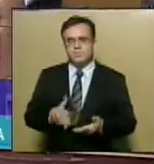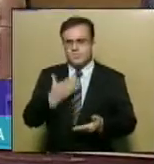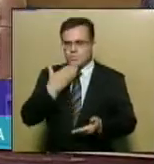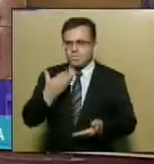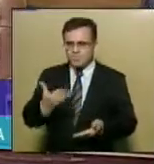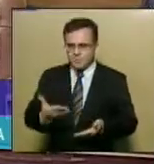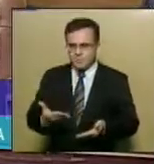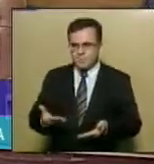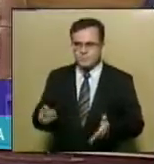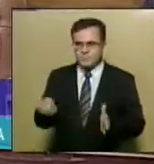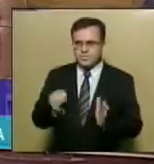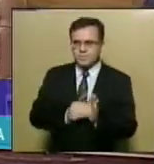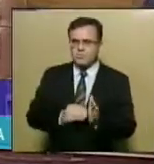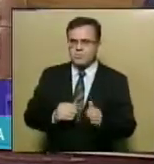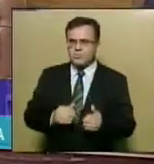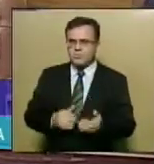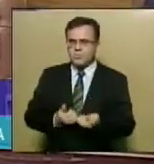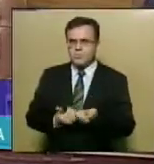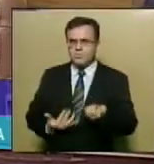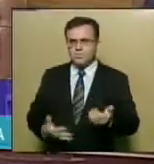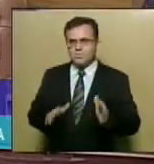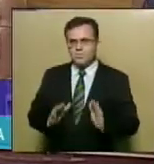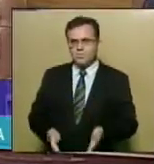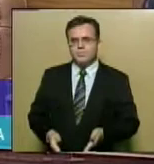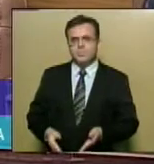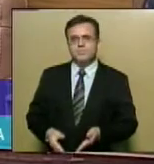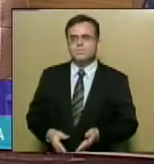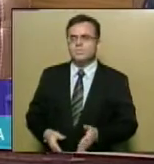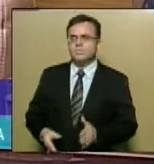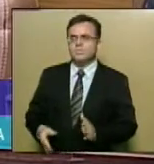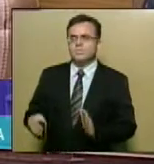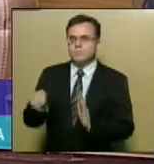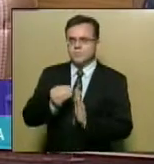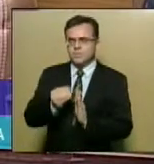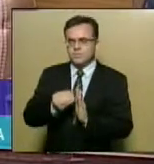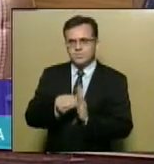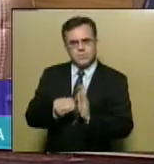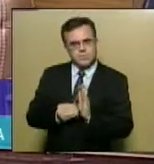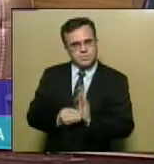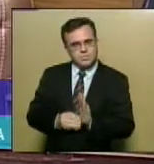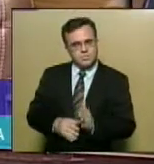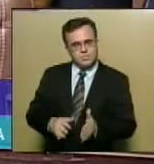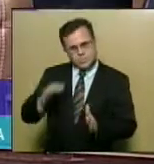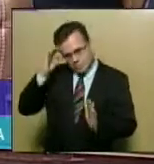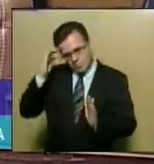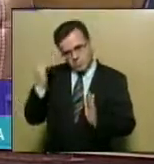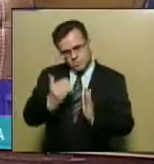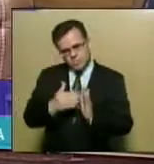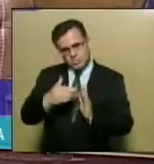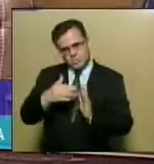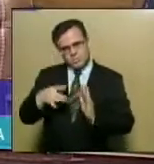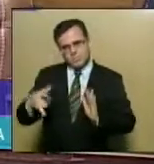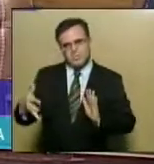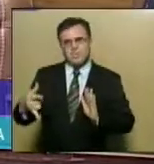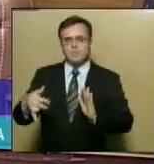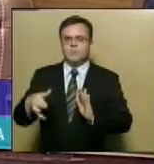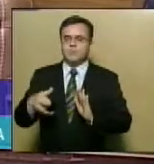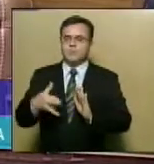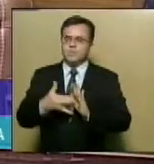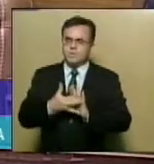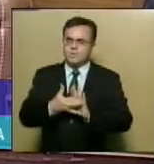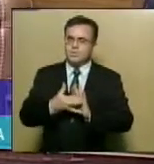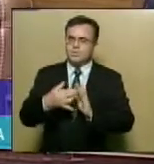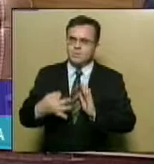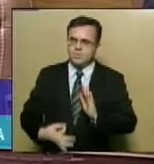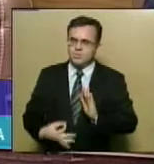Legislativa do Estado de Sergipe, depois de ouvido plenário, com lastro legal e regimental, que seja enviada